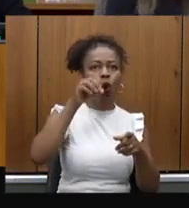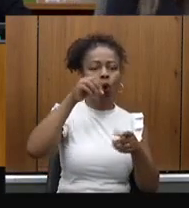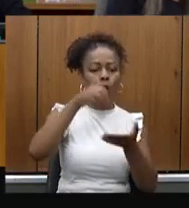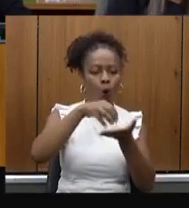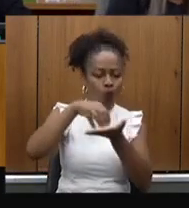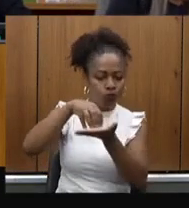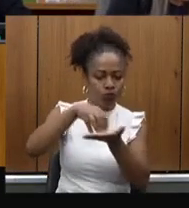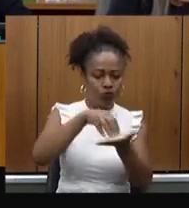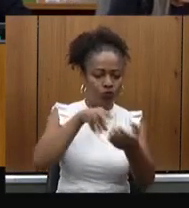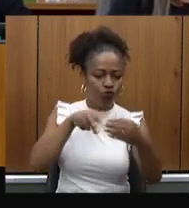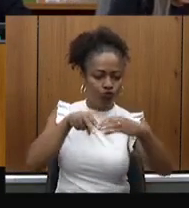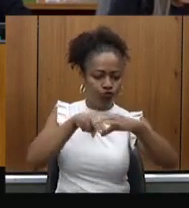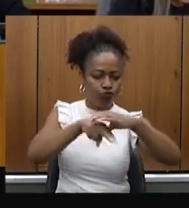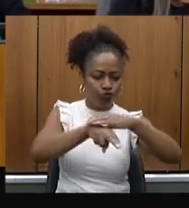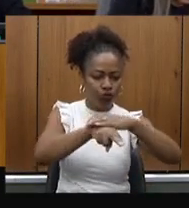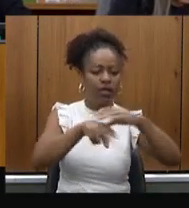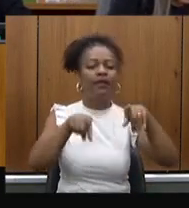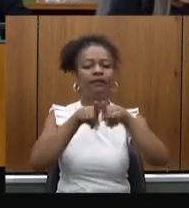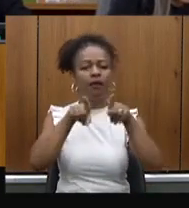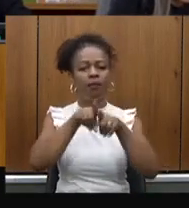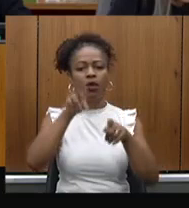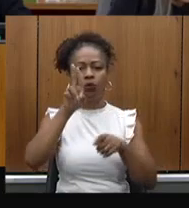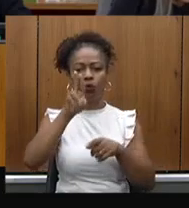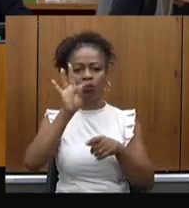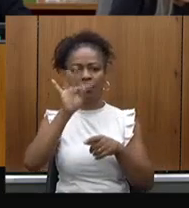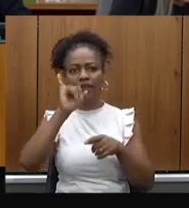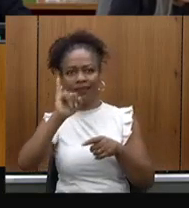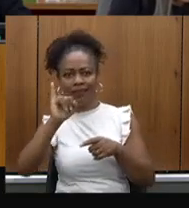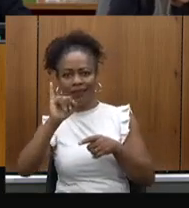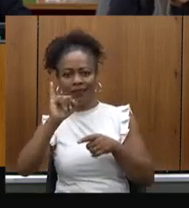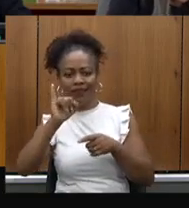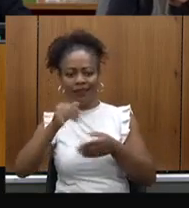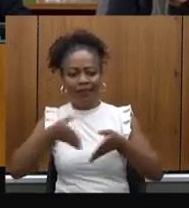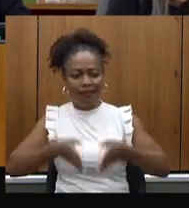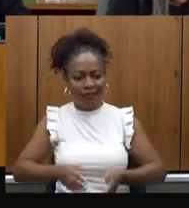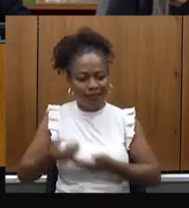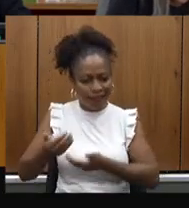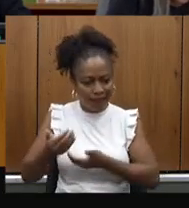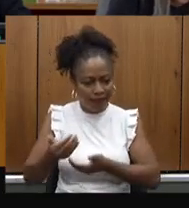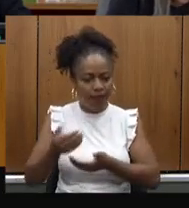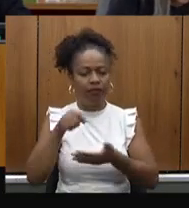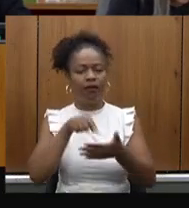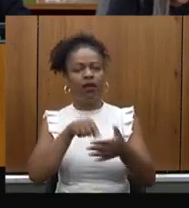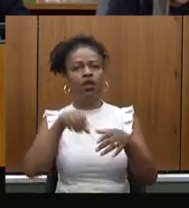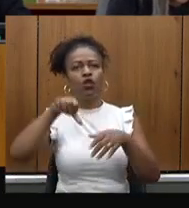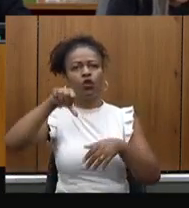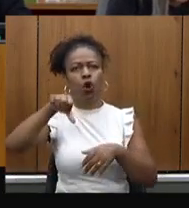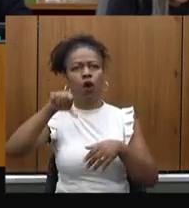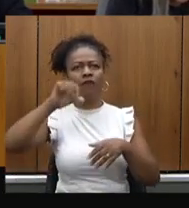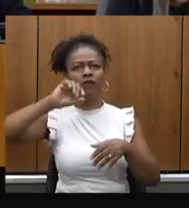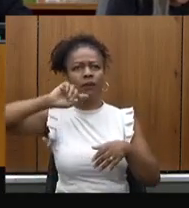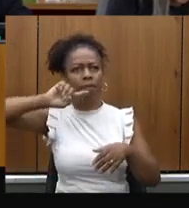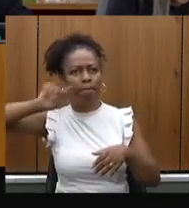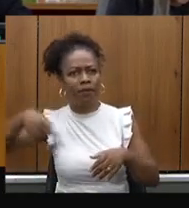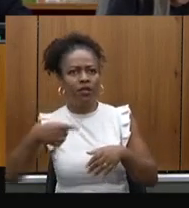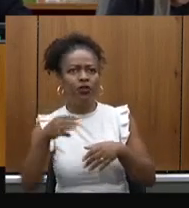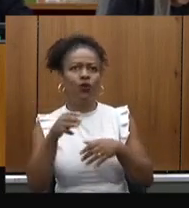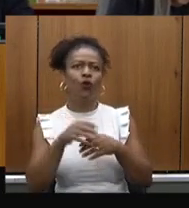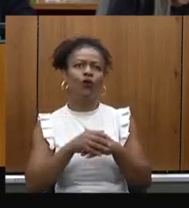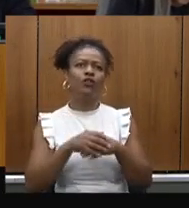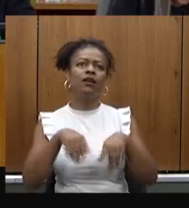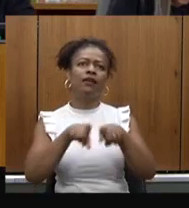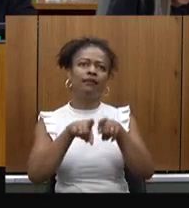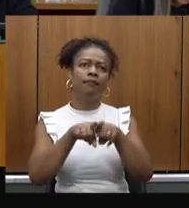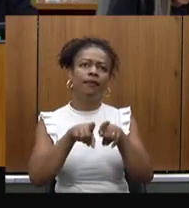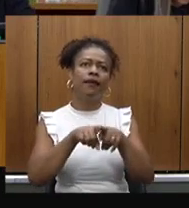neonatal, nós tivemos aí mais de 9 milhões para abertura de leitos de UTI neonatal e da de